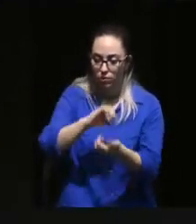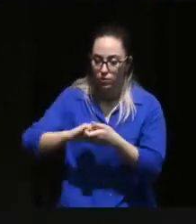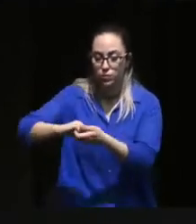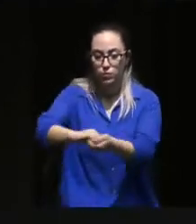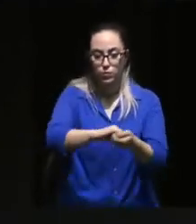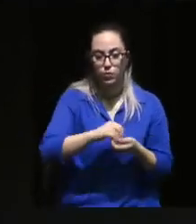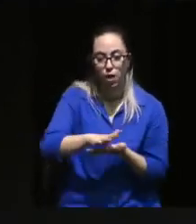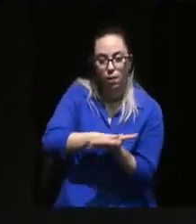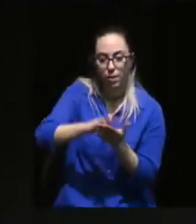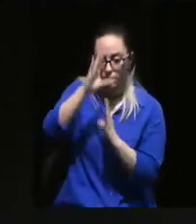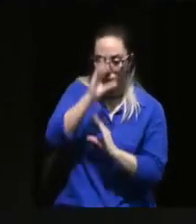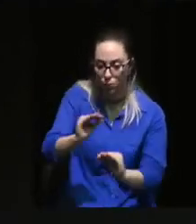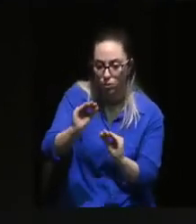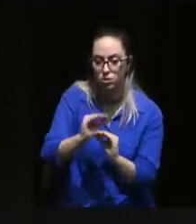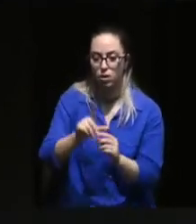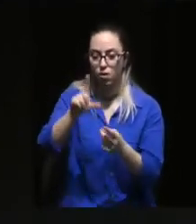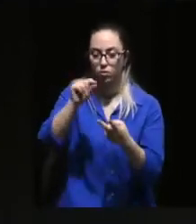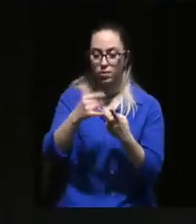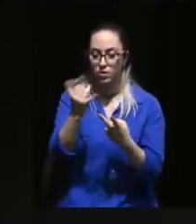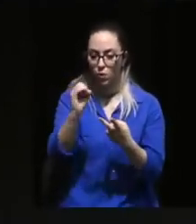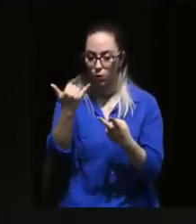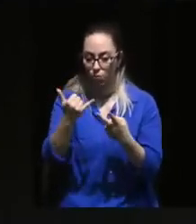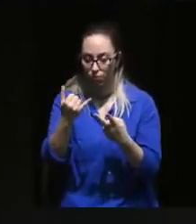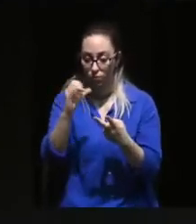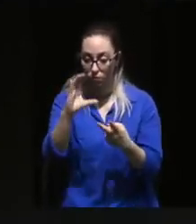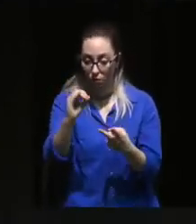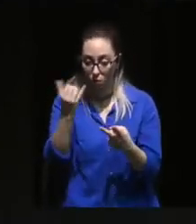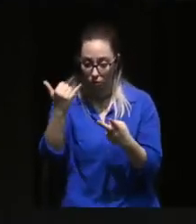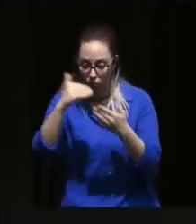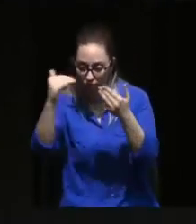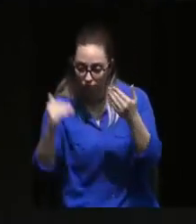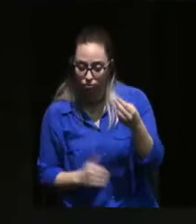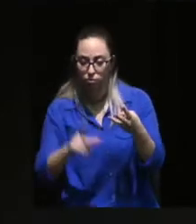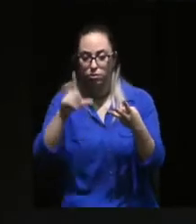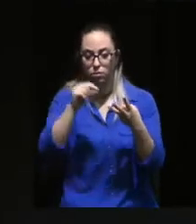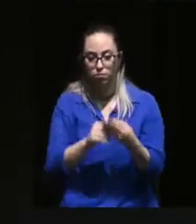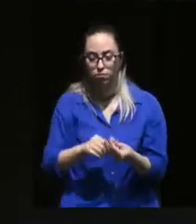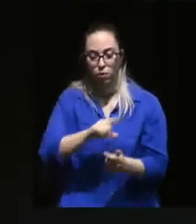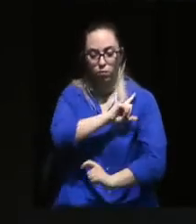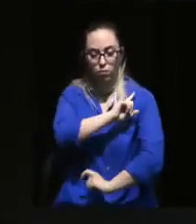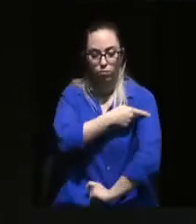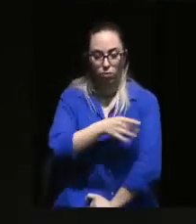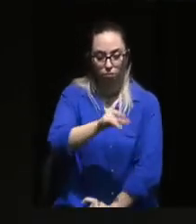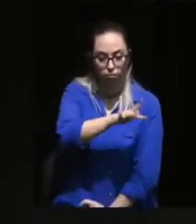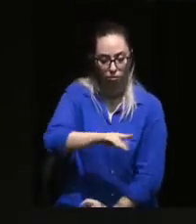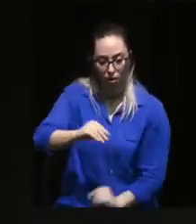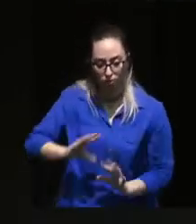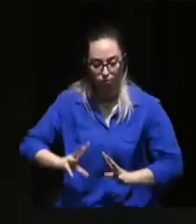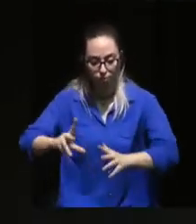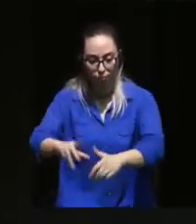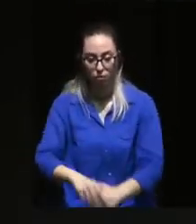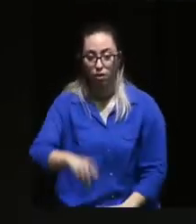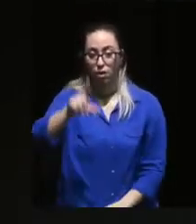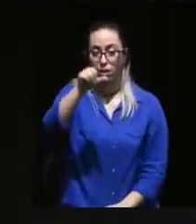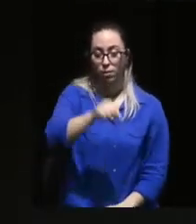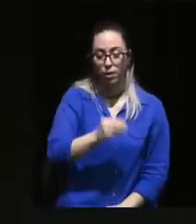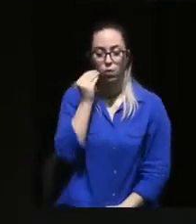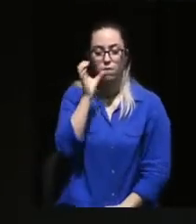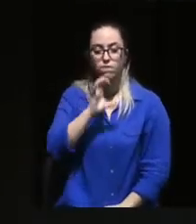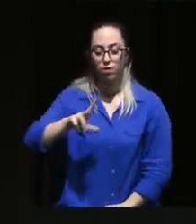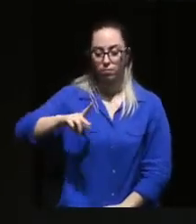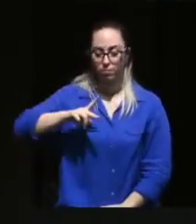na educação e na descarbonização e na construção de comunidade global e local. E só desenvolveremos o país com o trabalho de todos.